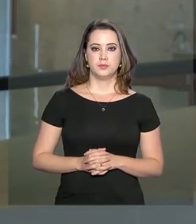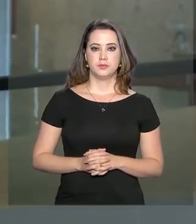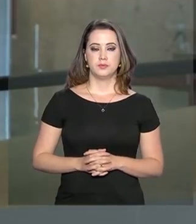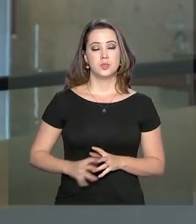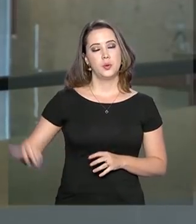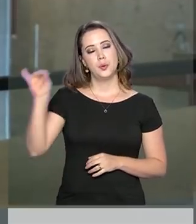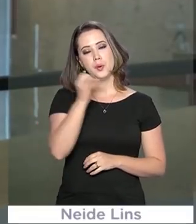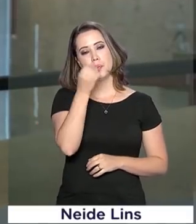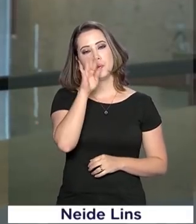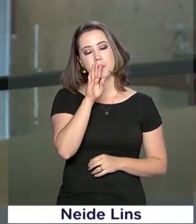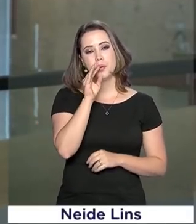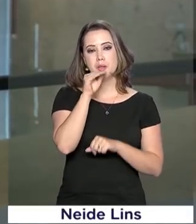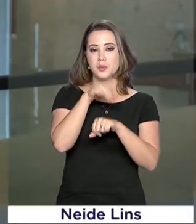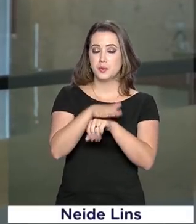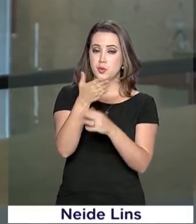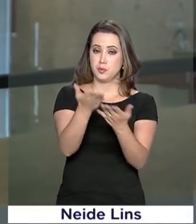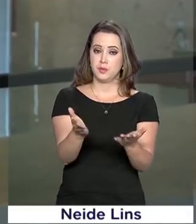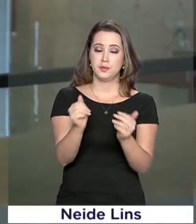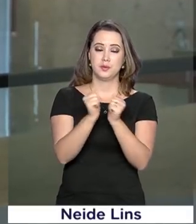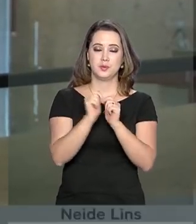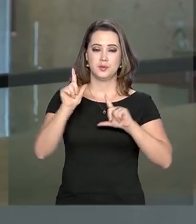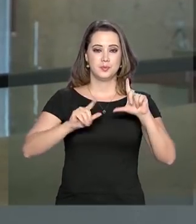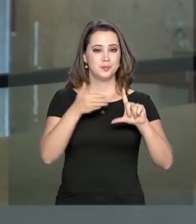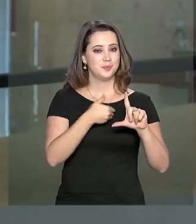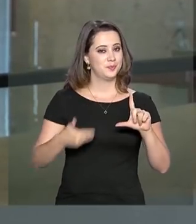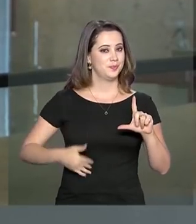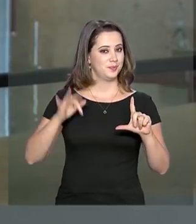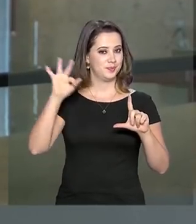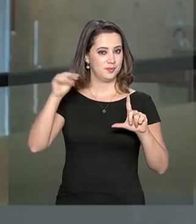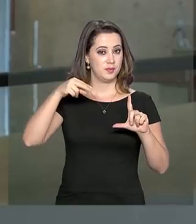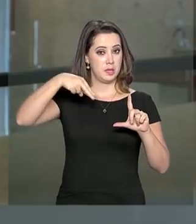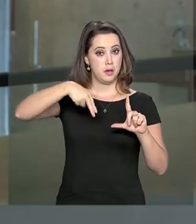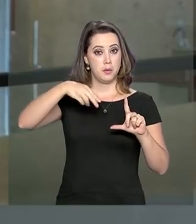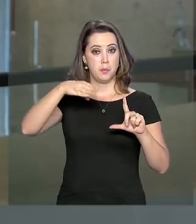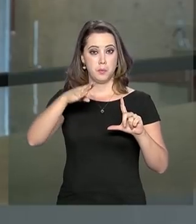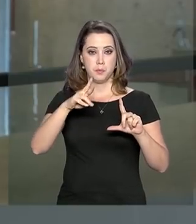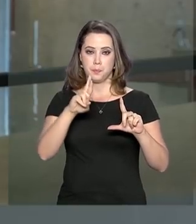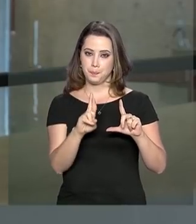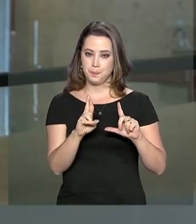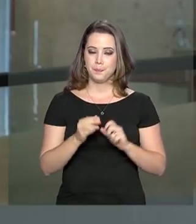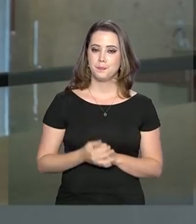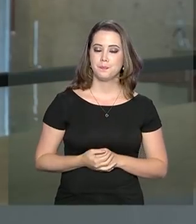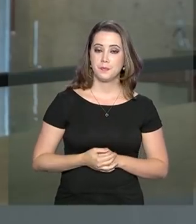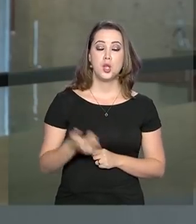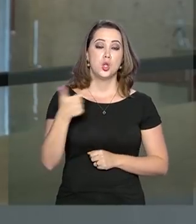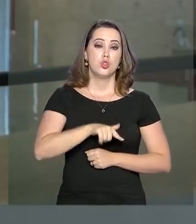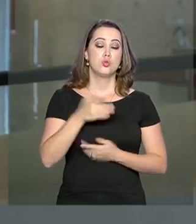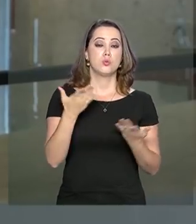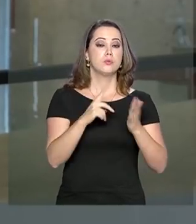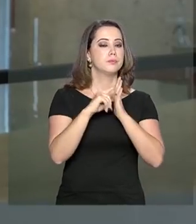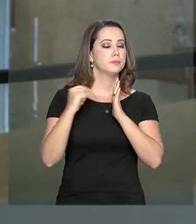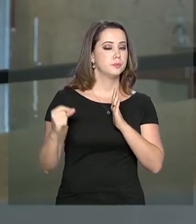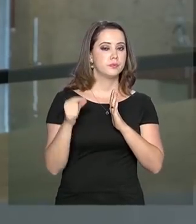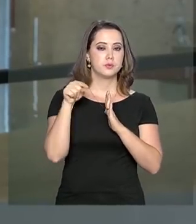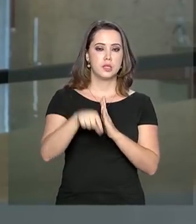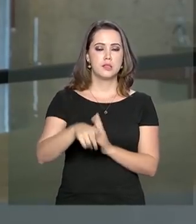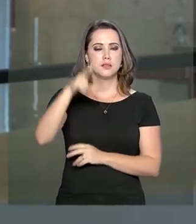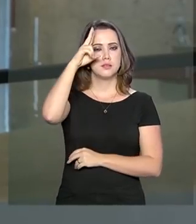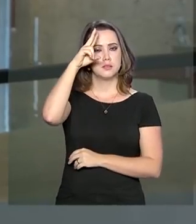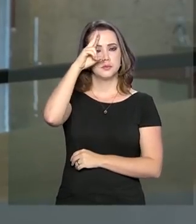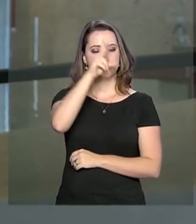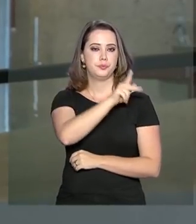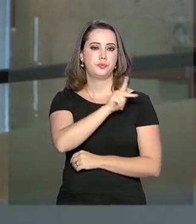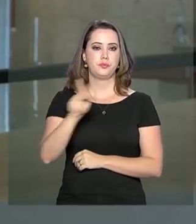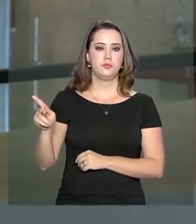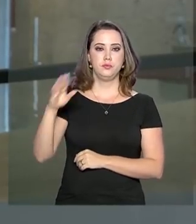Boa noite para você que acompanha NBR, a TV do Governo Federal. Voltamos a falar ao vivo aqui do Palácio do Planalto. Nesta segunda-feira,